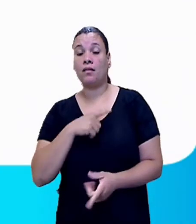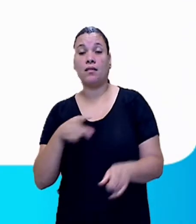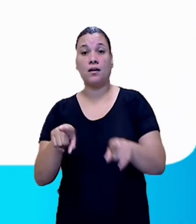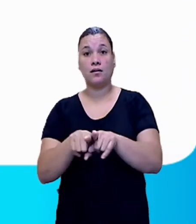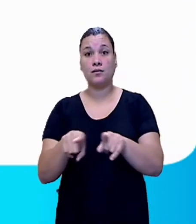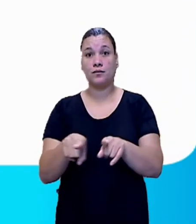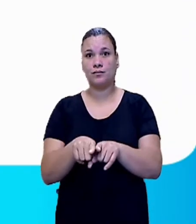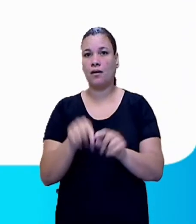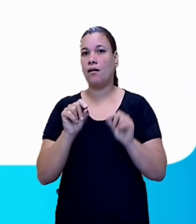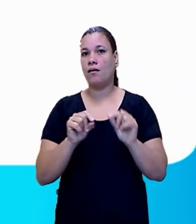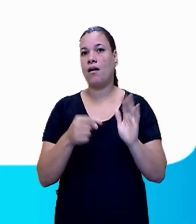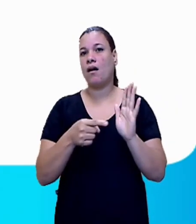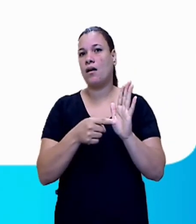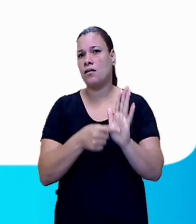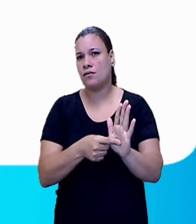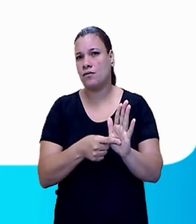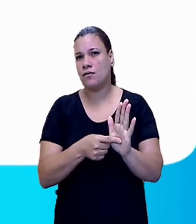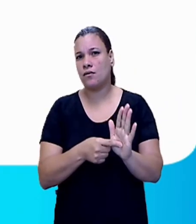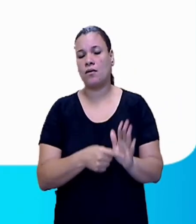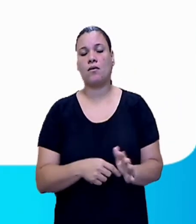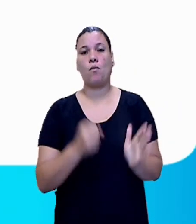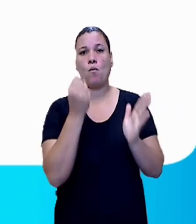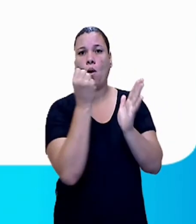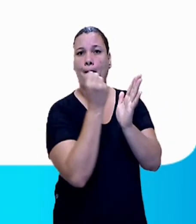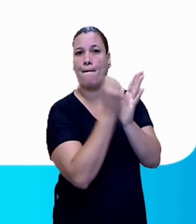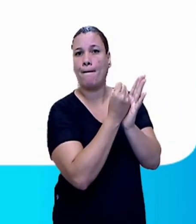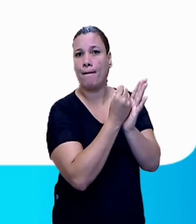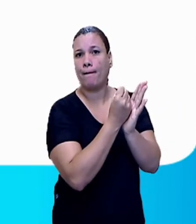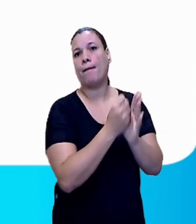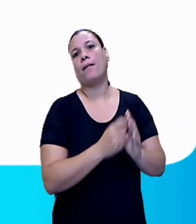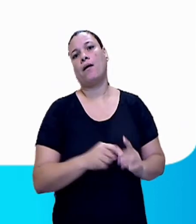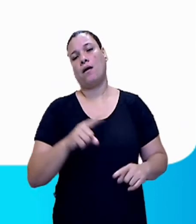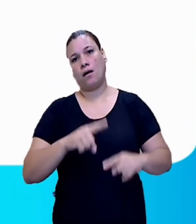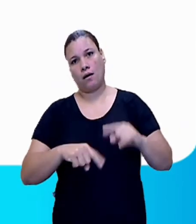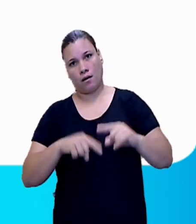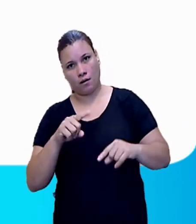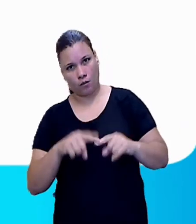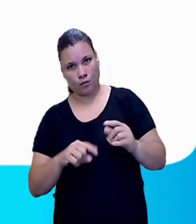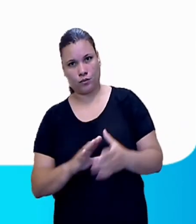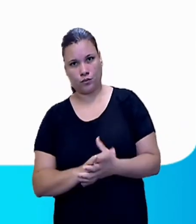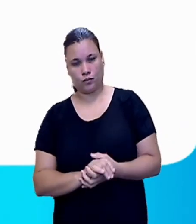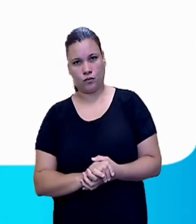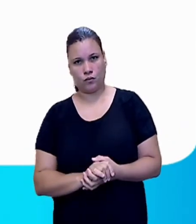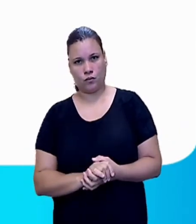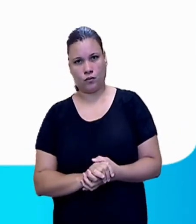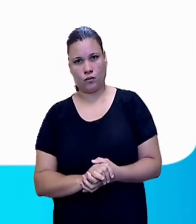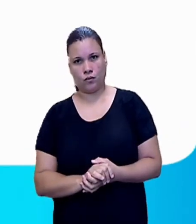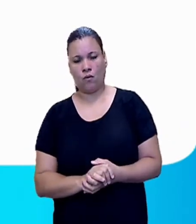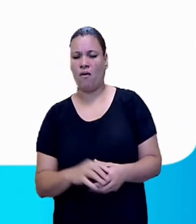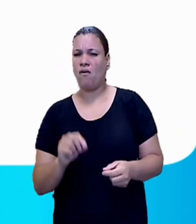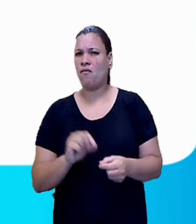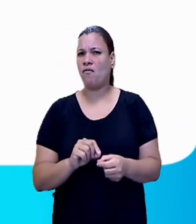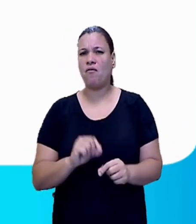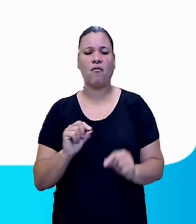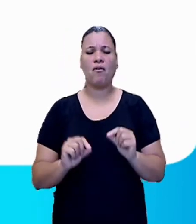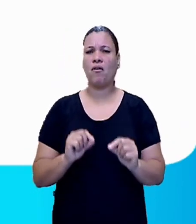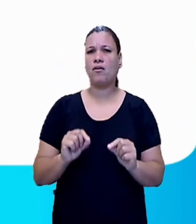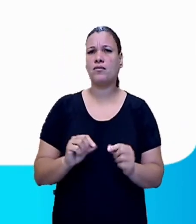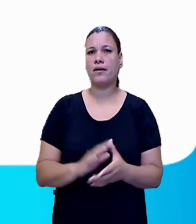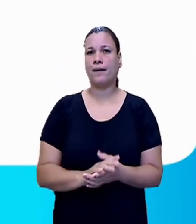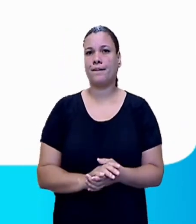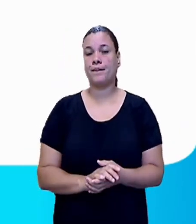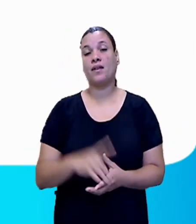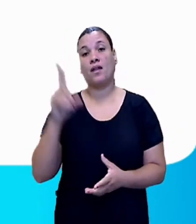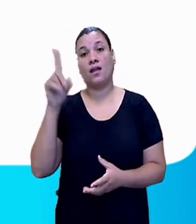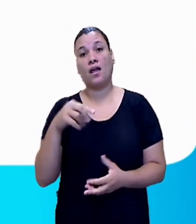marca. Bem, essa identificação do produto ou marca, elas funcionam como uma assinatura do anunciante.